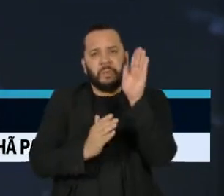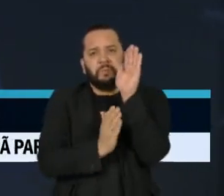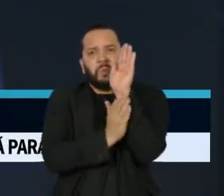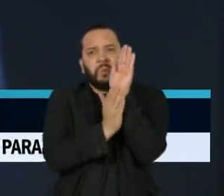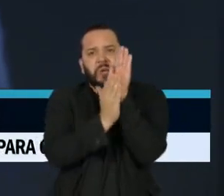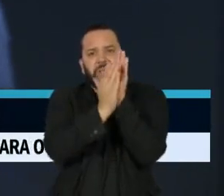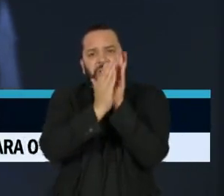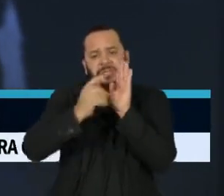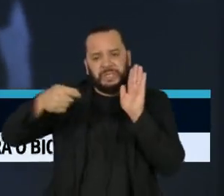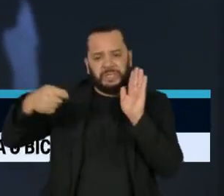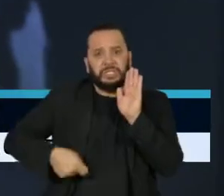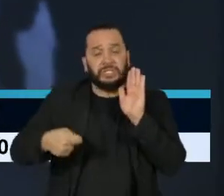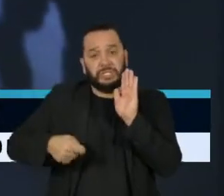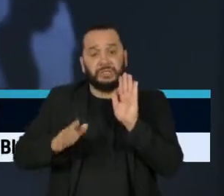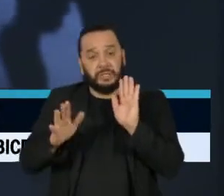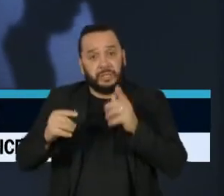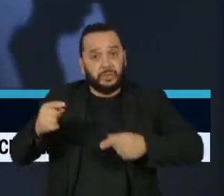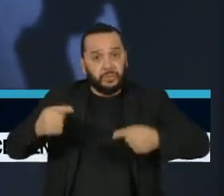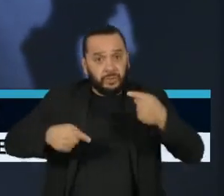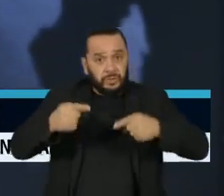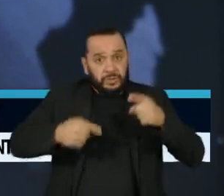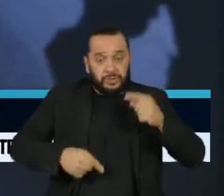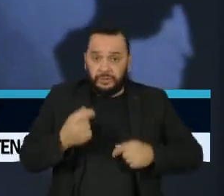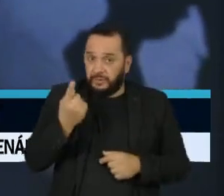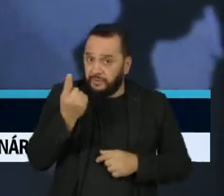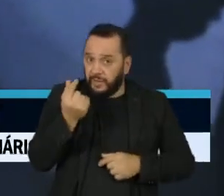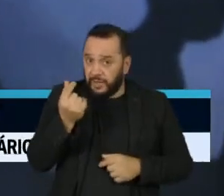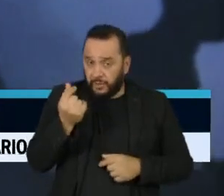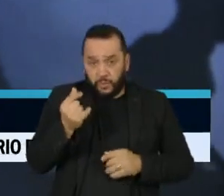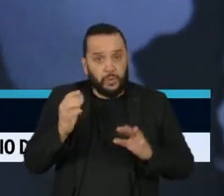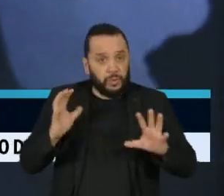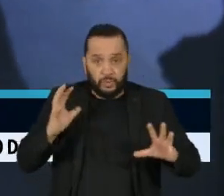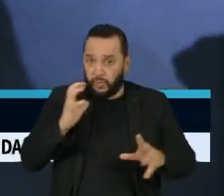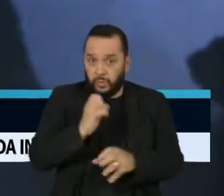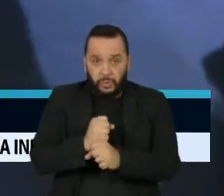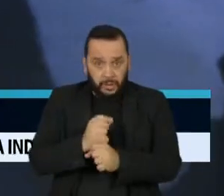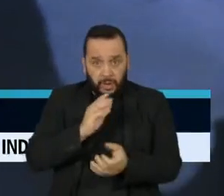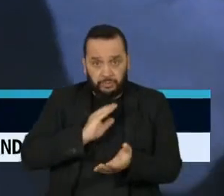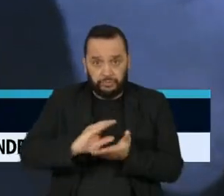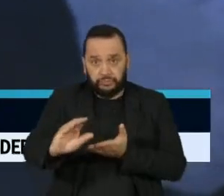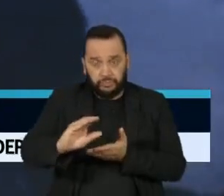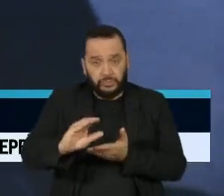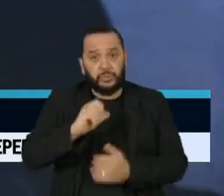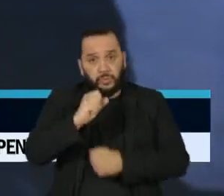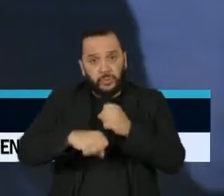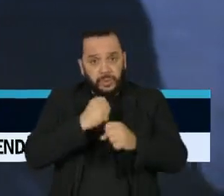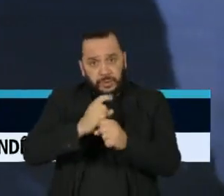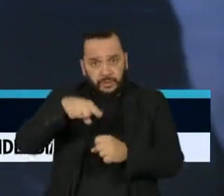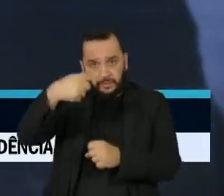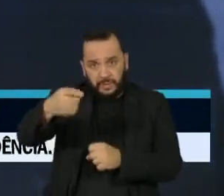discussão em torno do valor final a ser destinado no próximo ano para a educação básica se dará no Congresso Nacional.